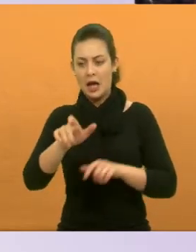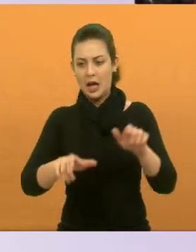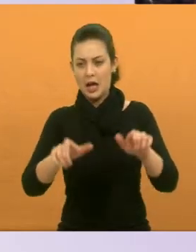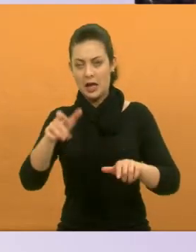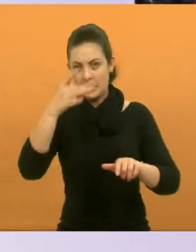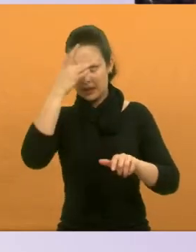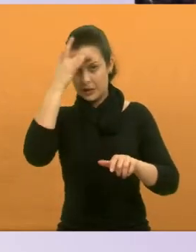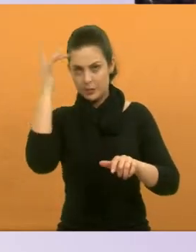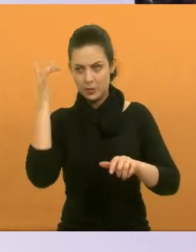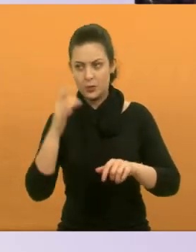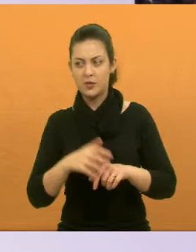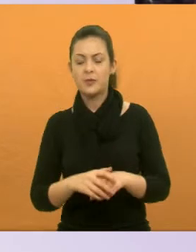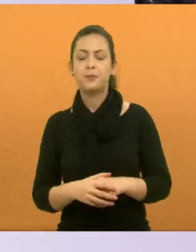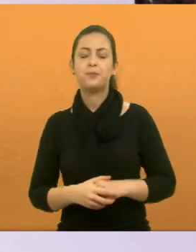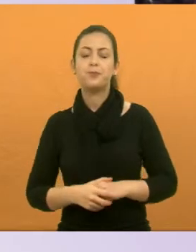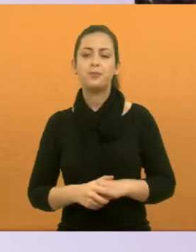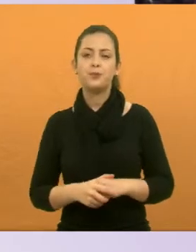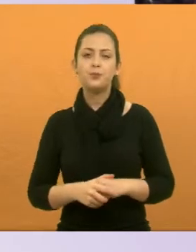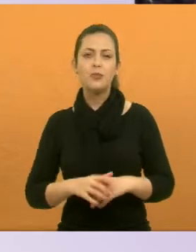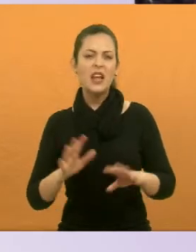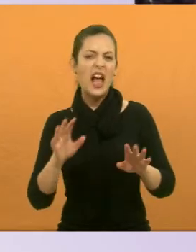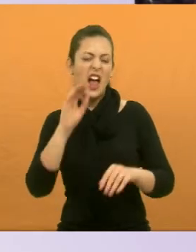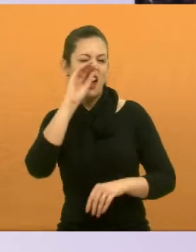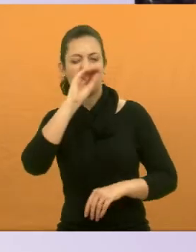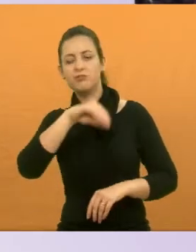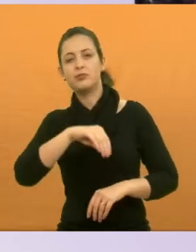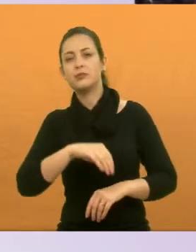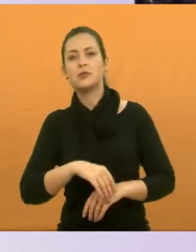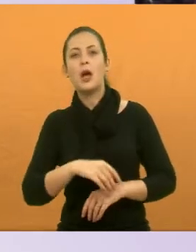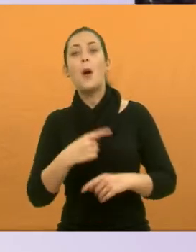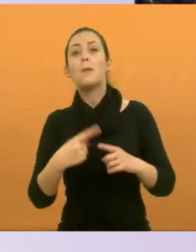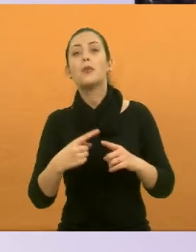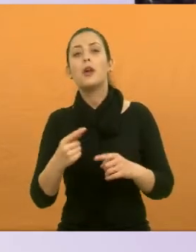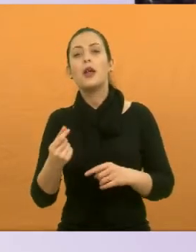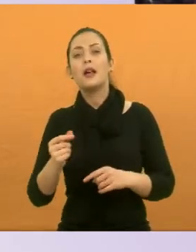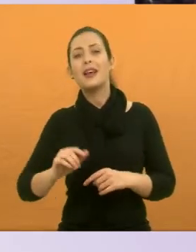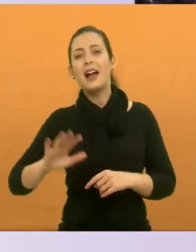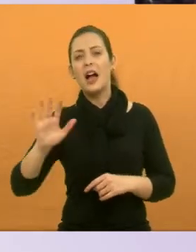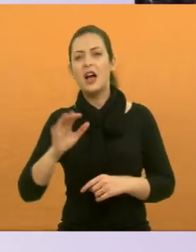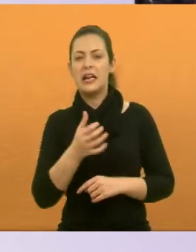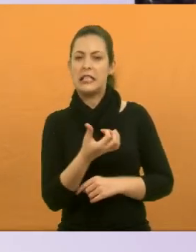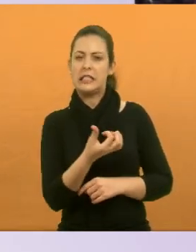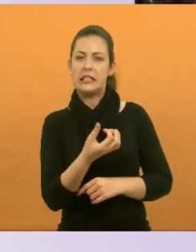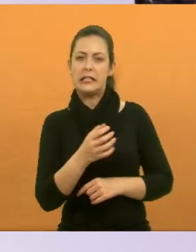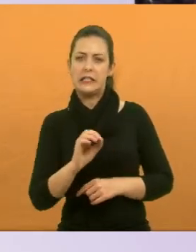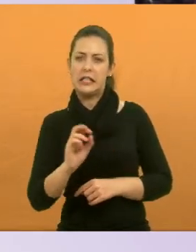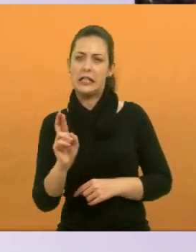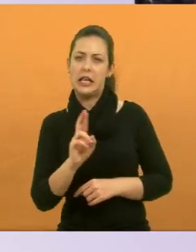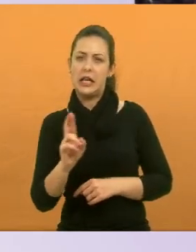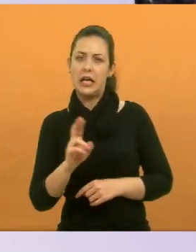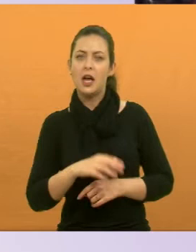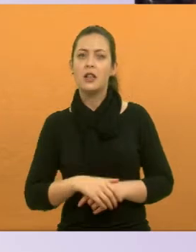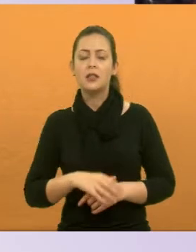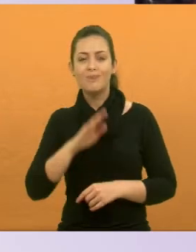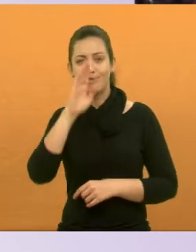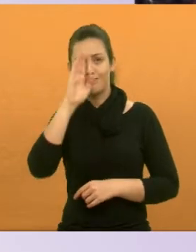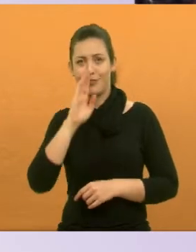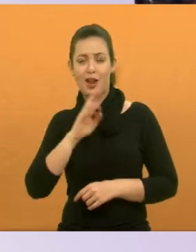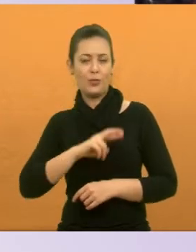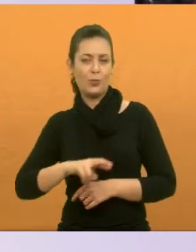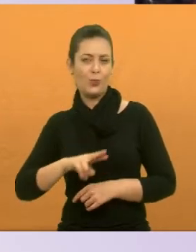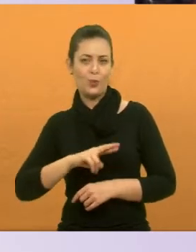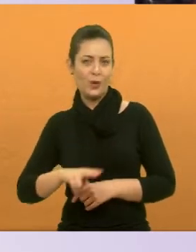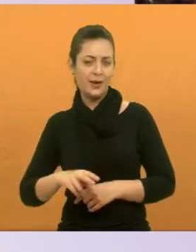não imunizam seus animais, porque ela custa muito caro, ela custa em torno de 60 reais. E não é gratuita.